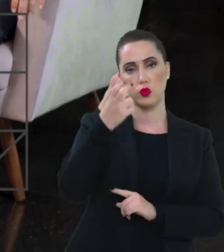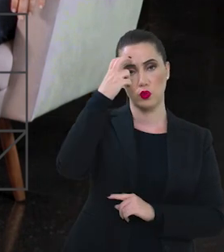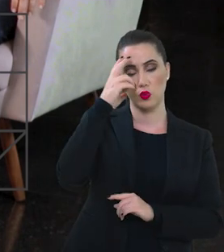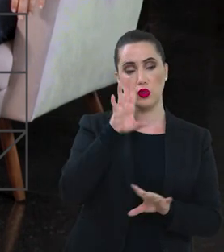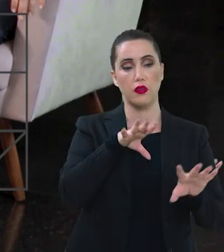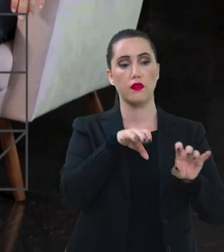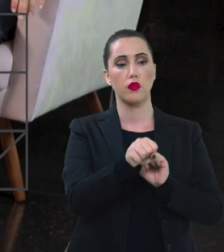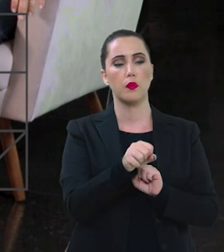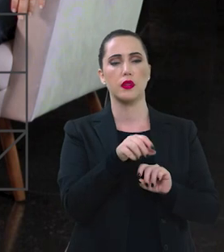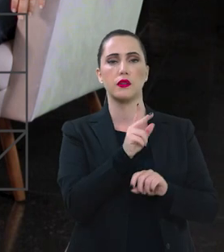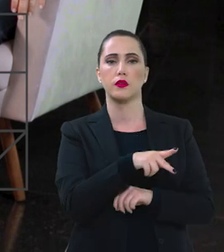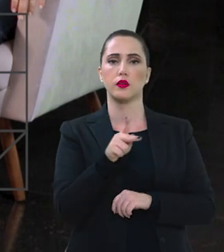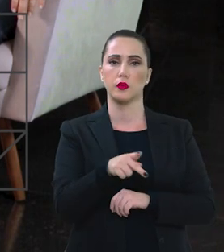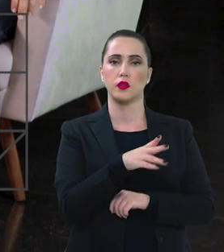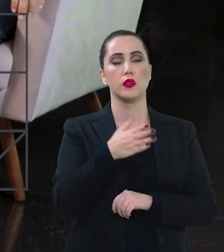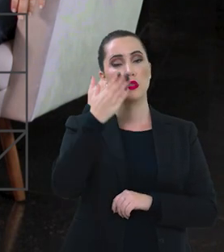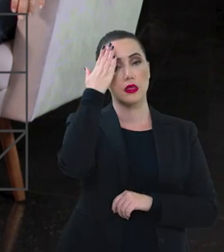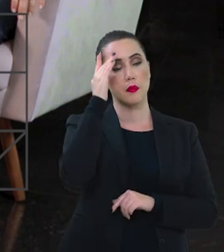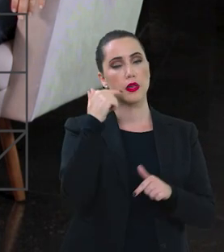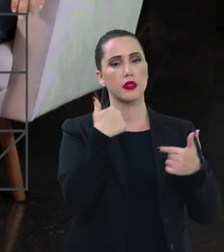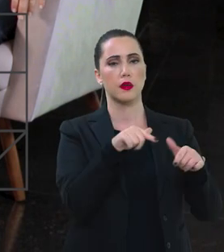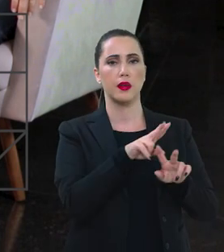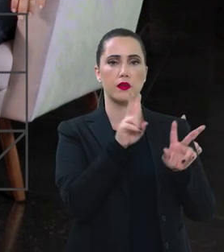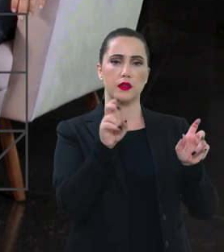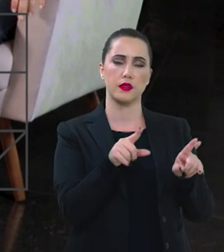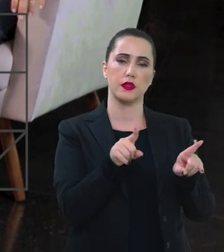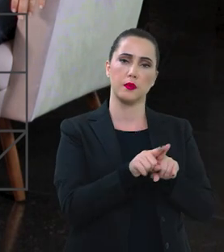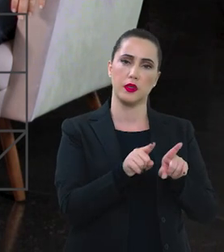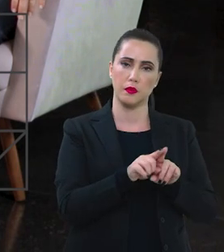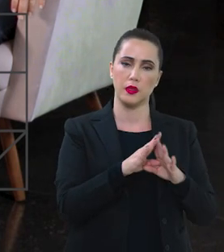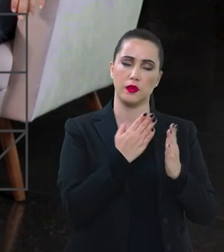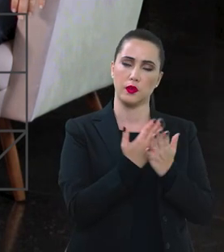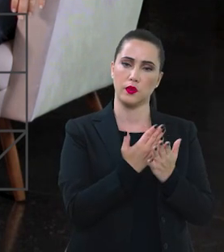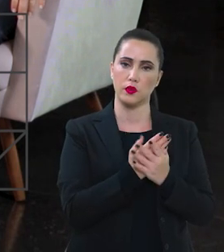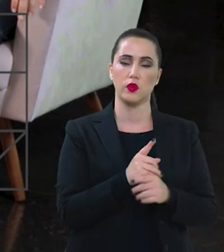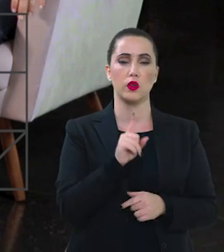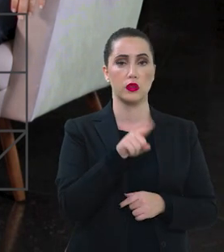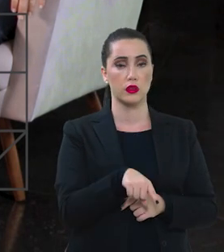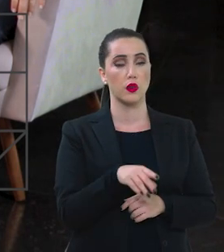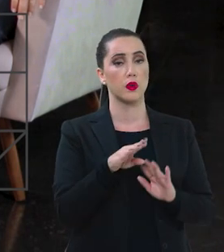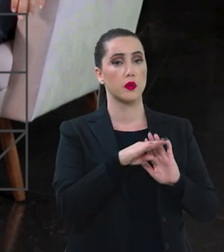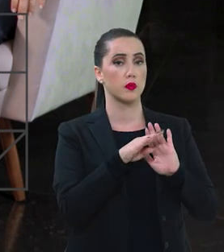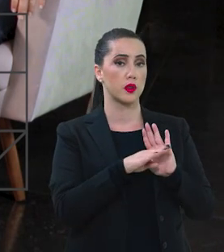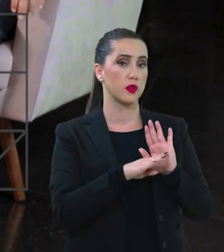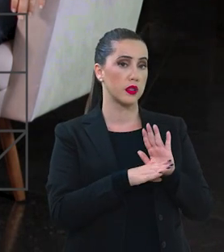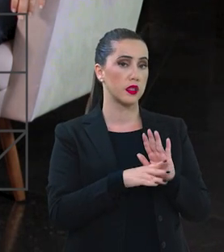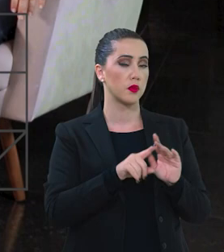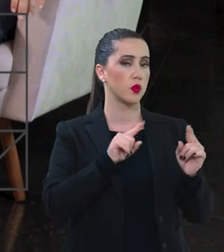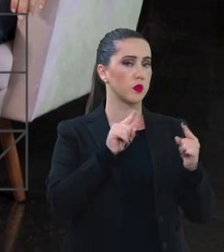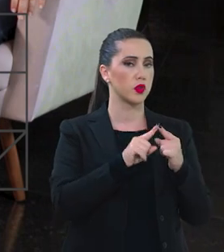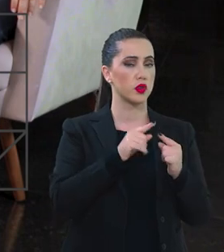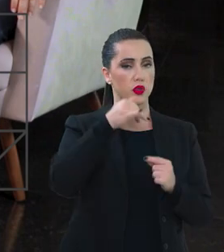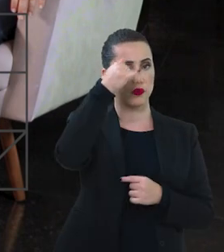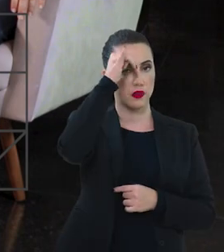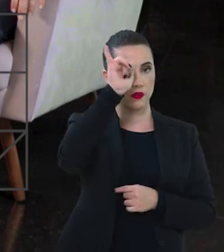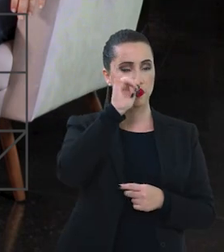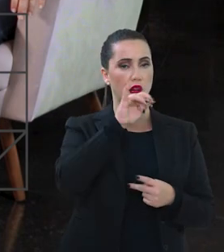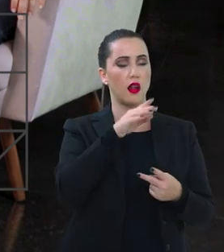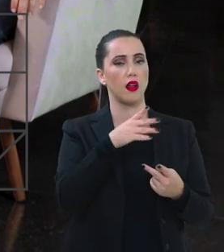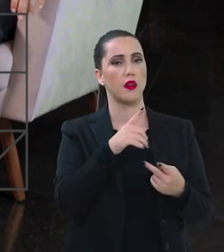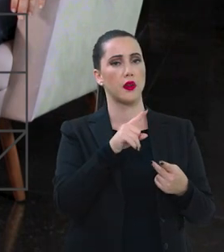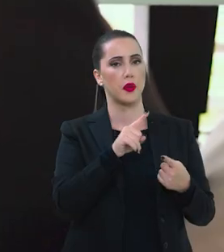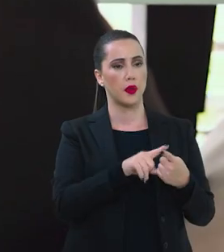formação para os professores trabalharem com essa temática também nas escolas. Então, é um programa que trabalha com a prevenção primária,